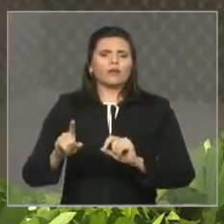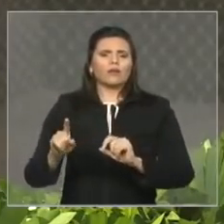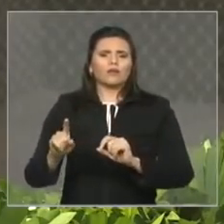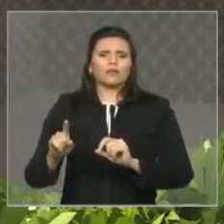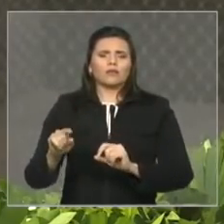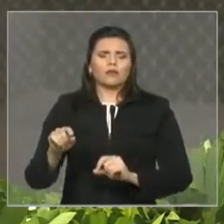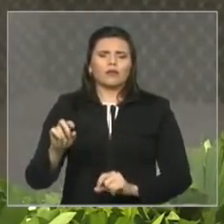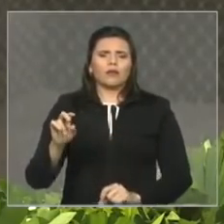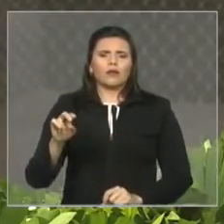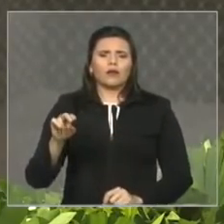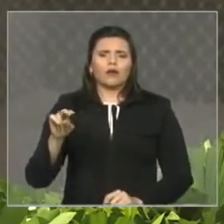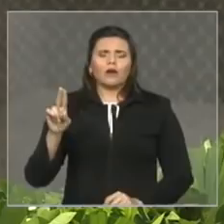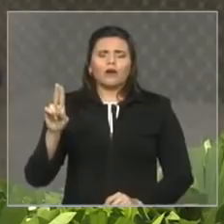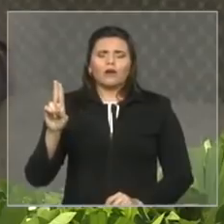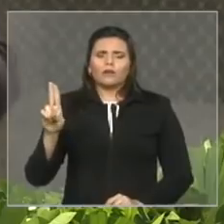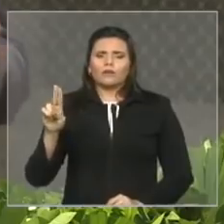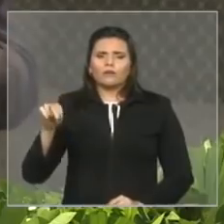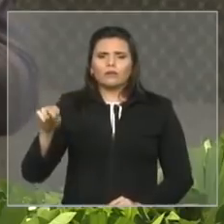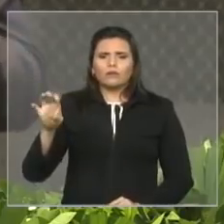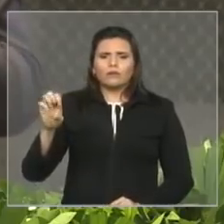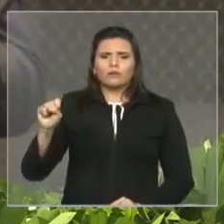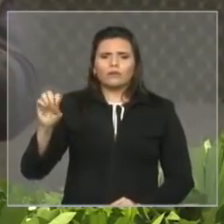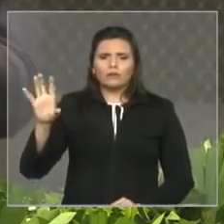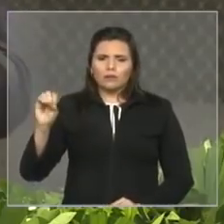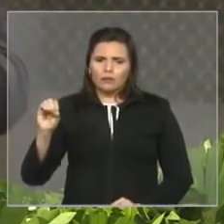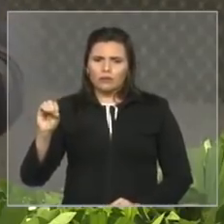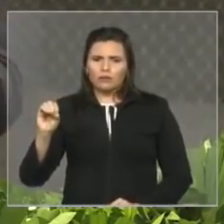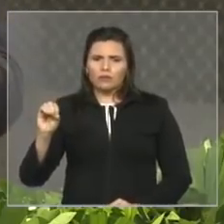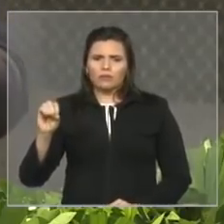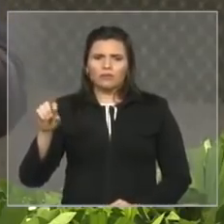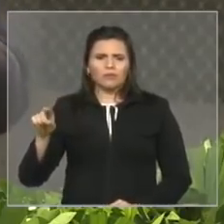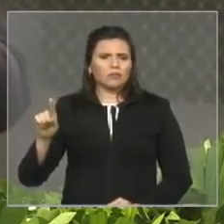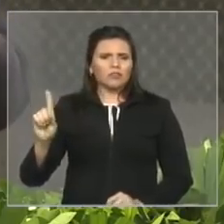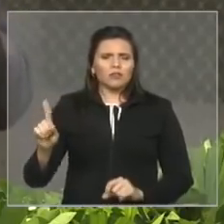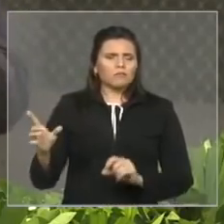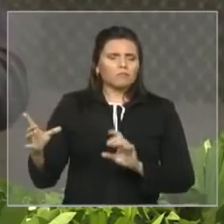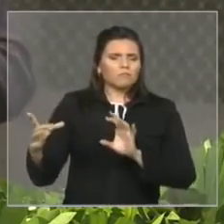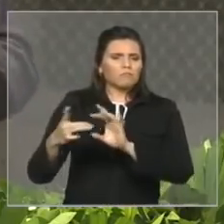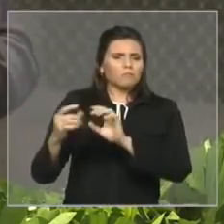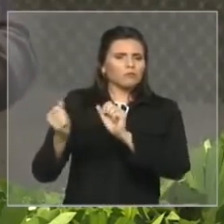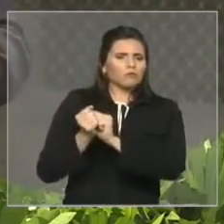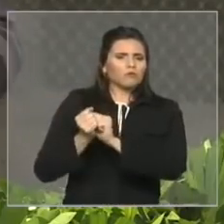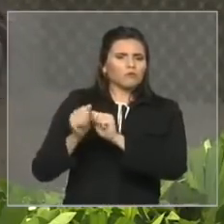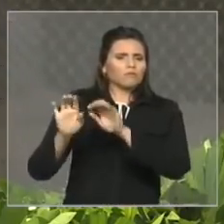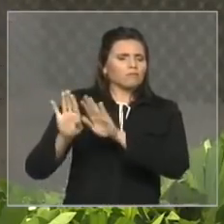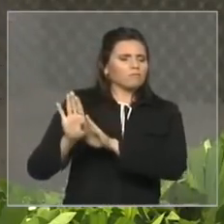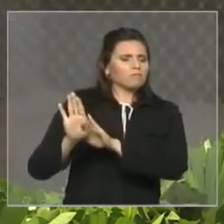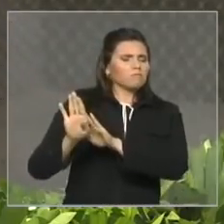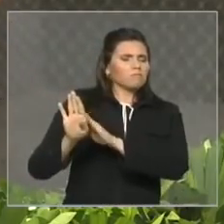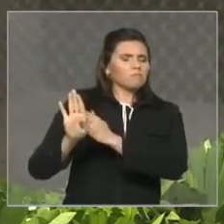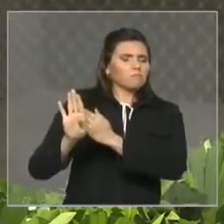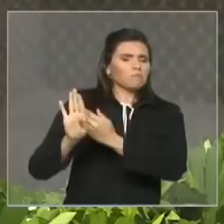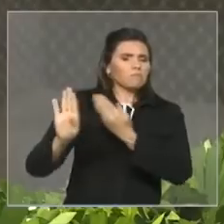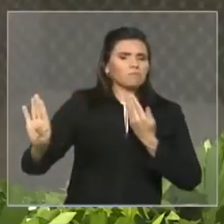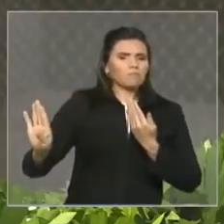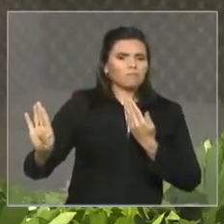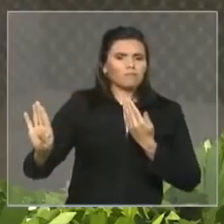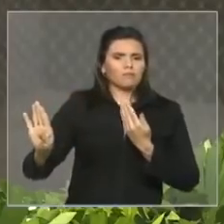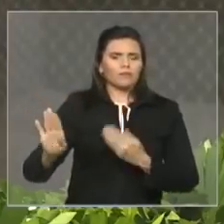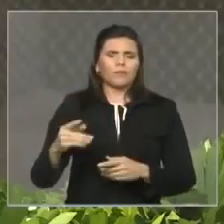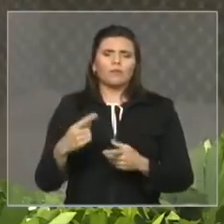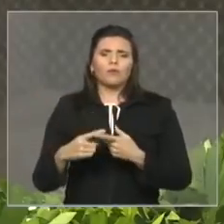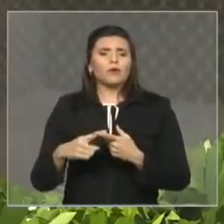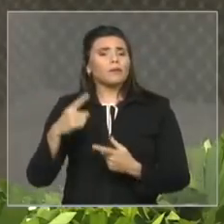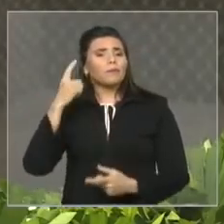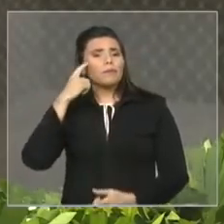participa mais da Unesco, porque considera que essa instituição tão tradicional no conserto das